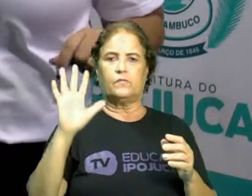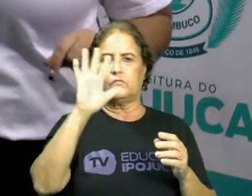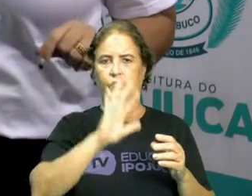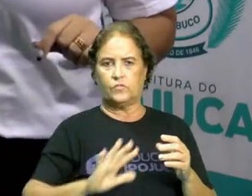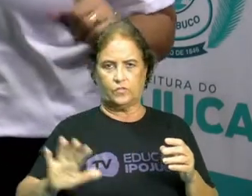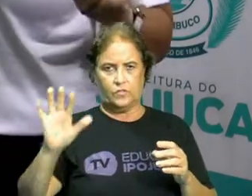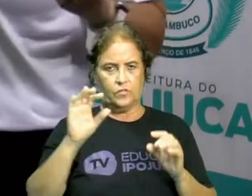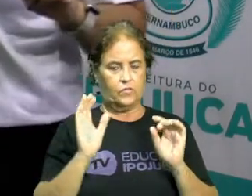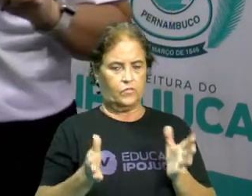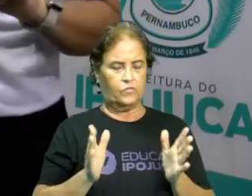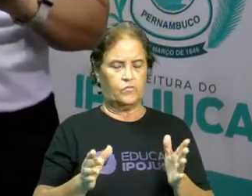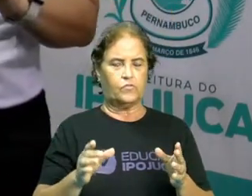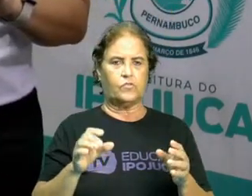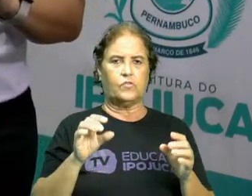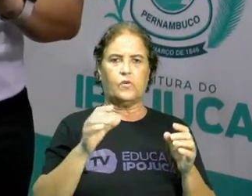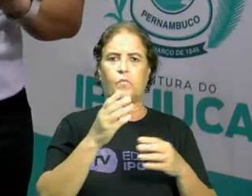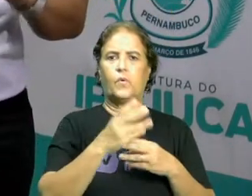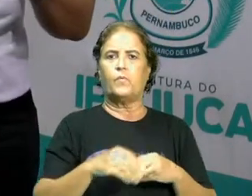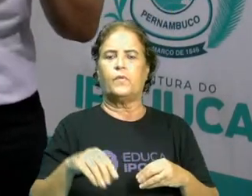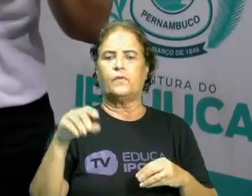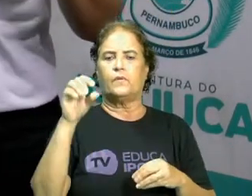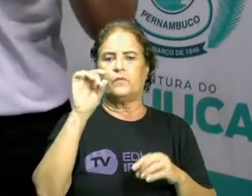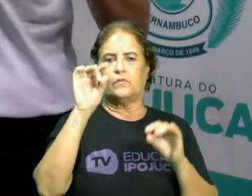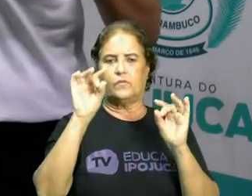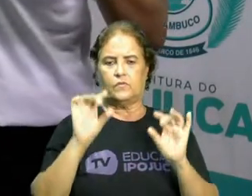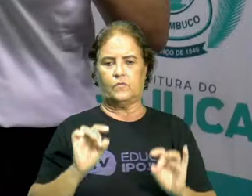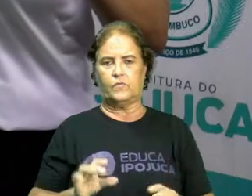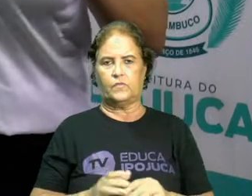específicas. Então, vamos lá.